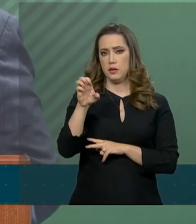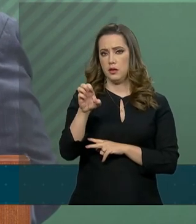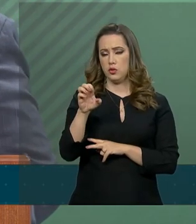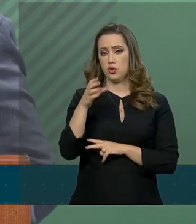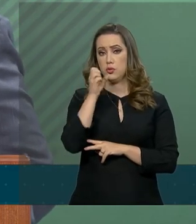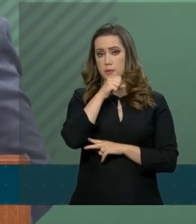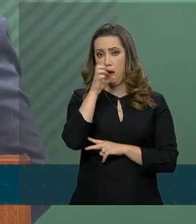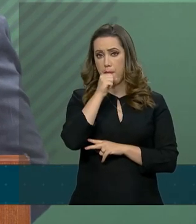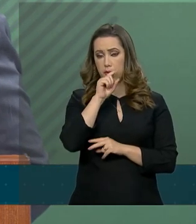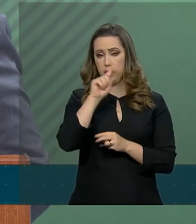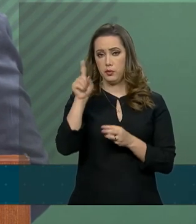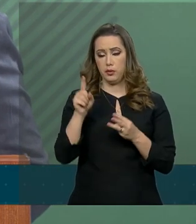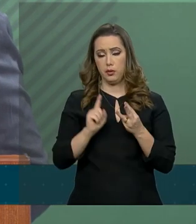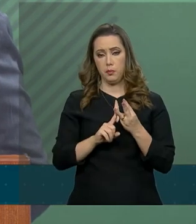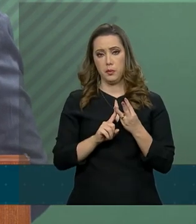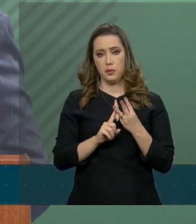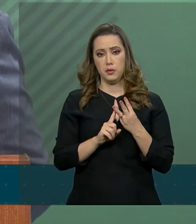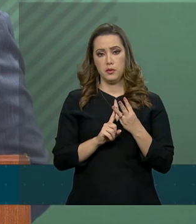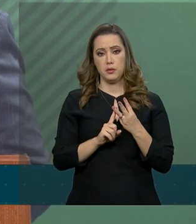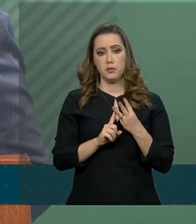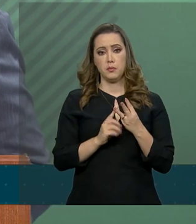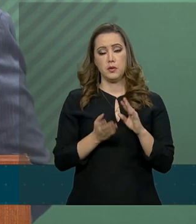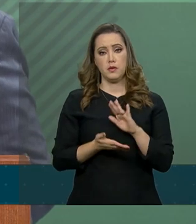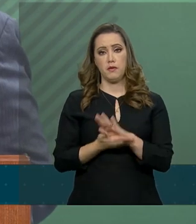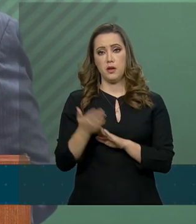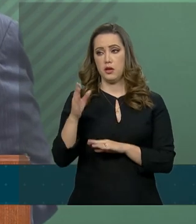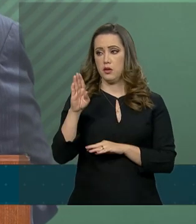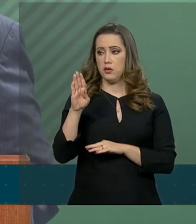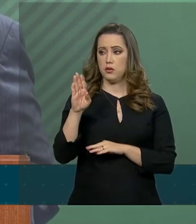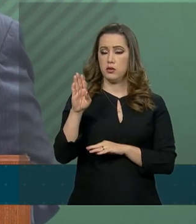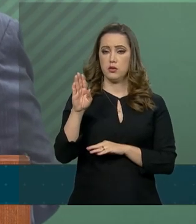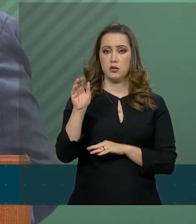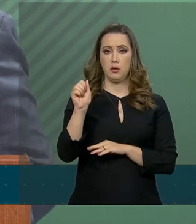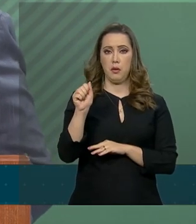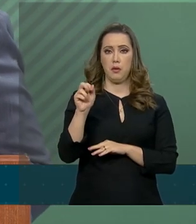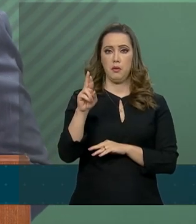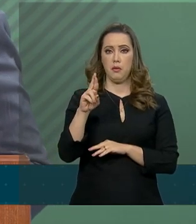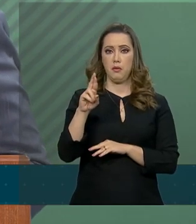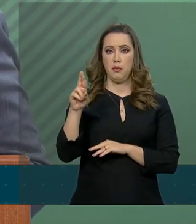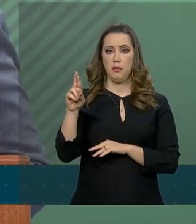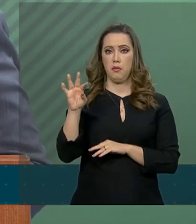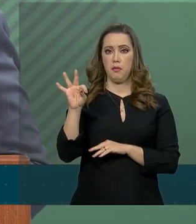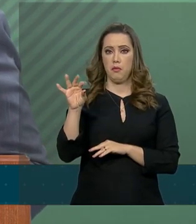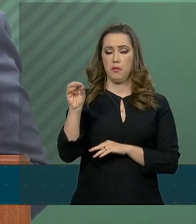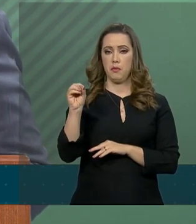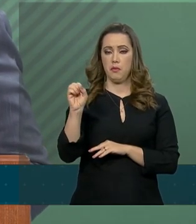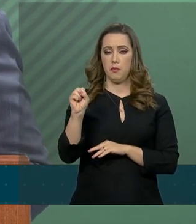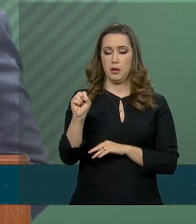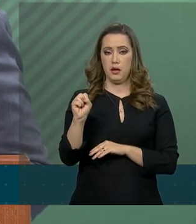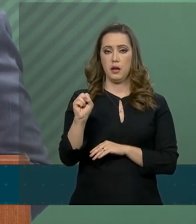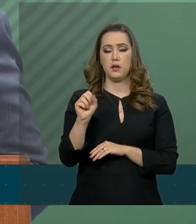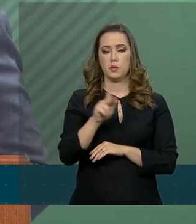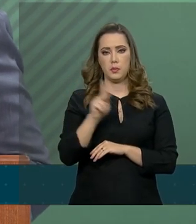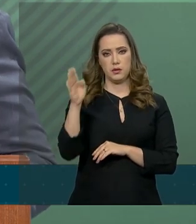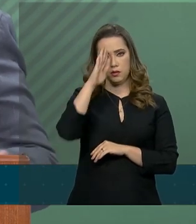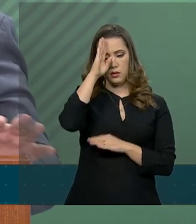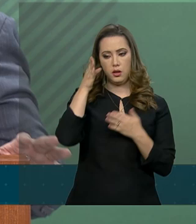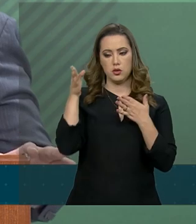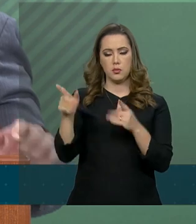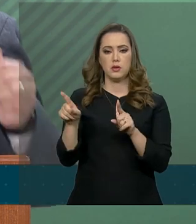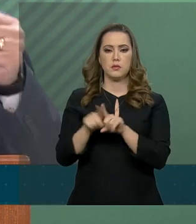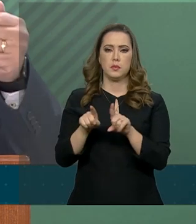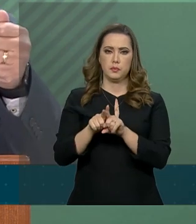Resende nós temos uma ida a Barretos, aquele festival lá de Barretos, o presidente participará também.